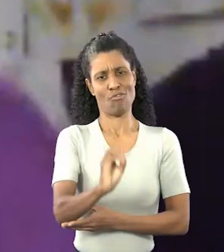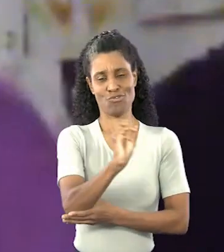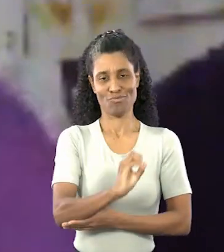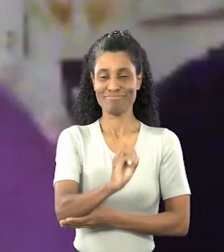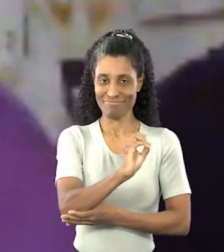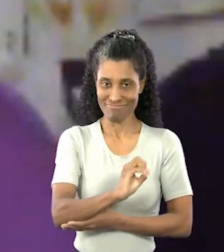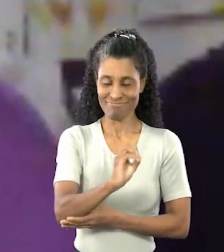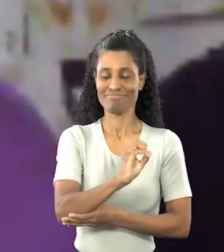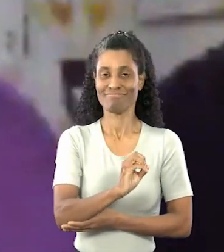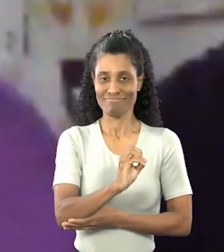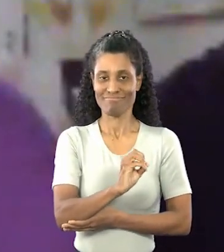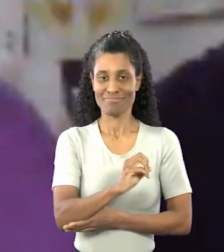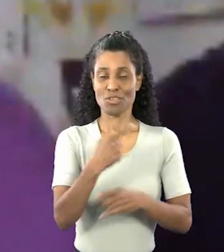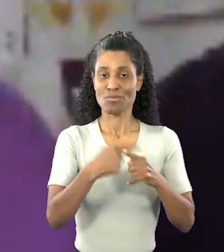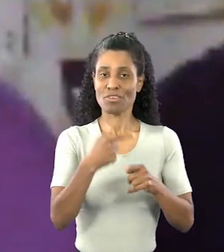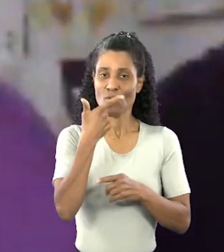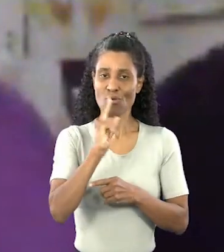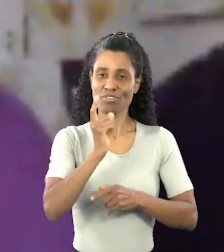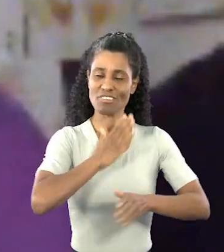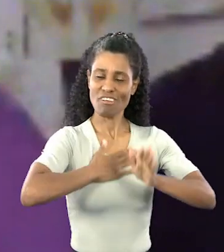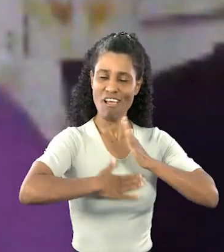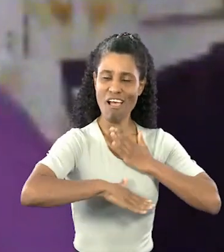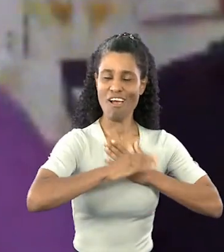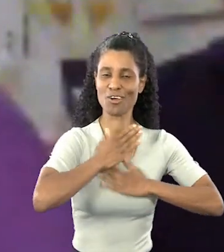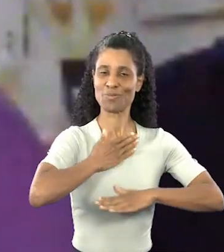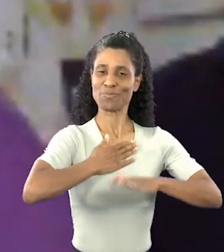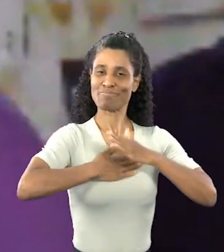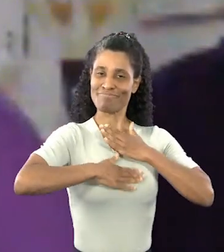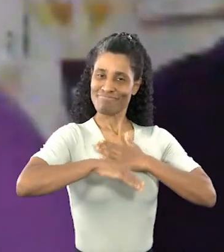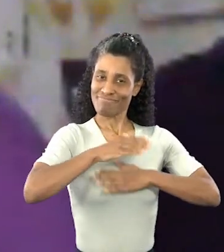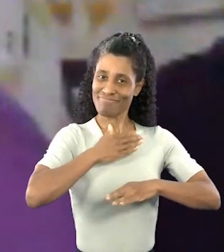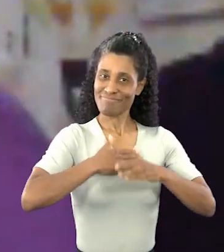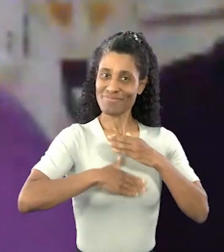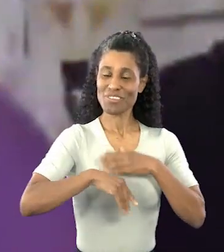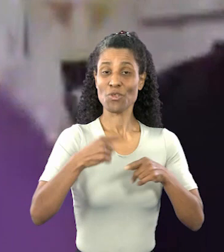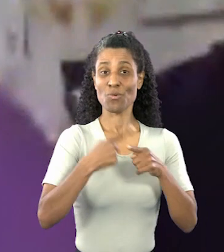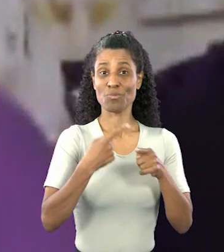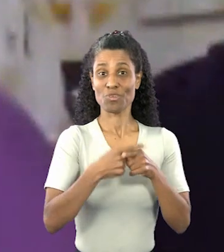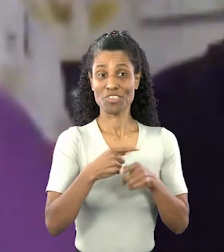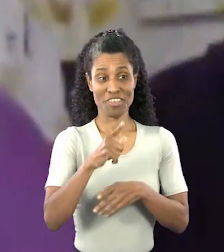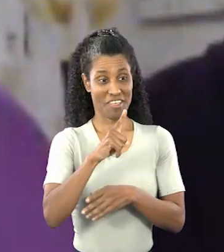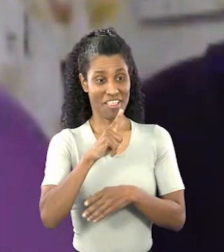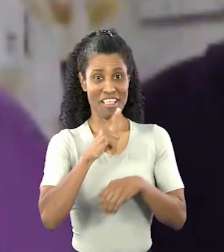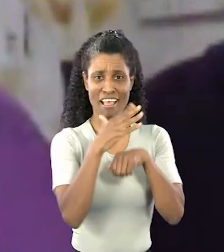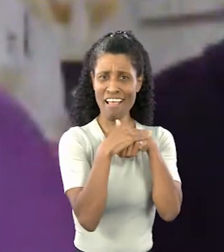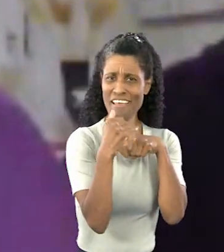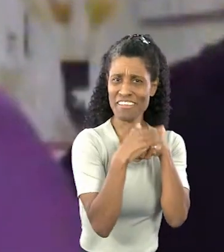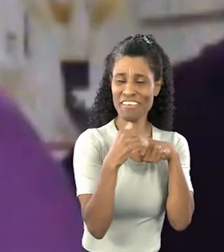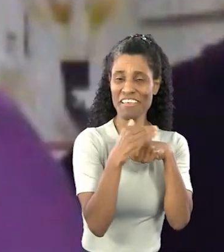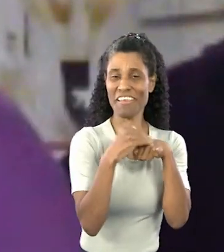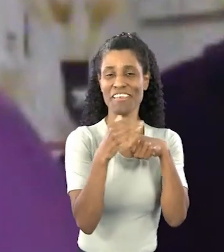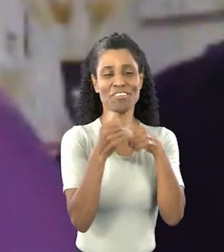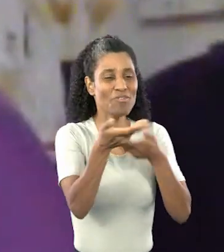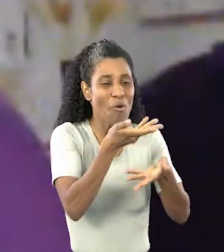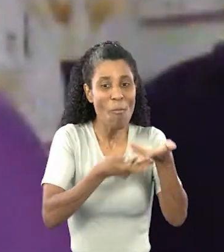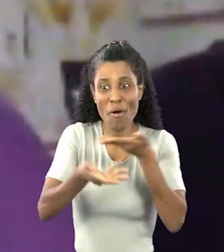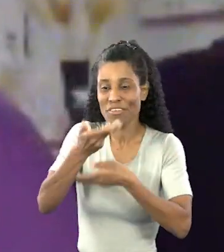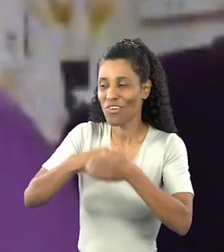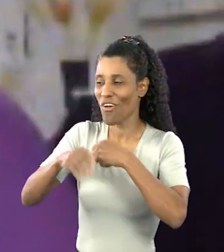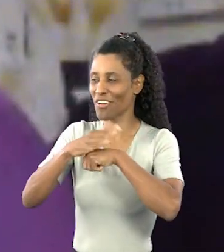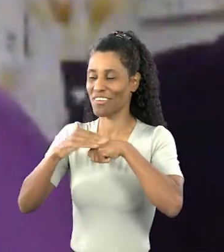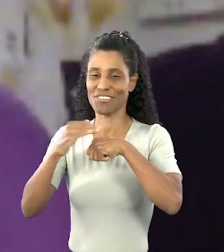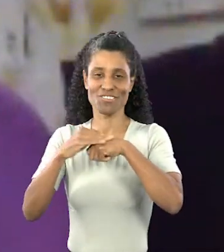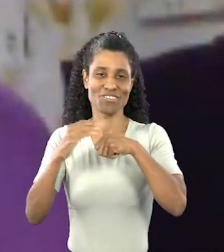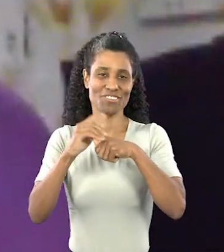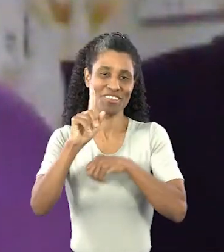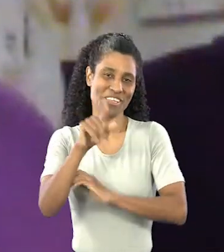Para mim, a saúde foi ótima, porque me trouxeram muita calma, elas me dão muito carinho, eu tô carinho pra elas,